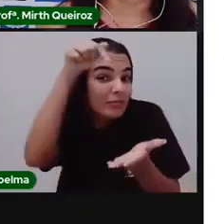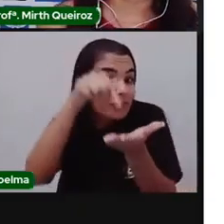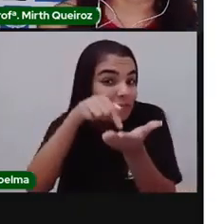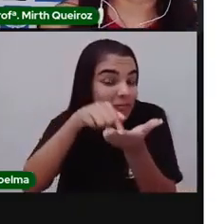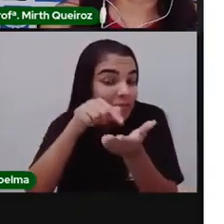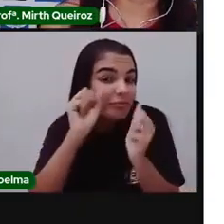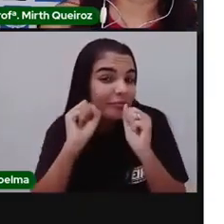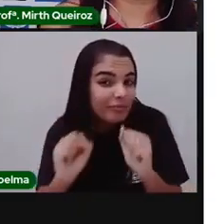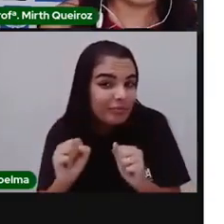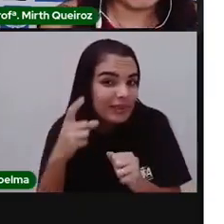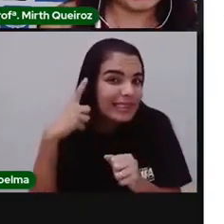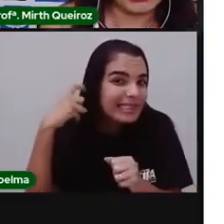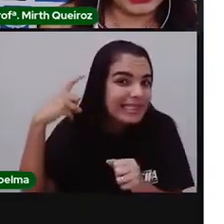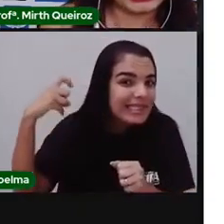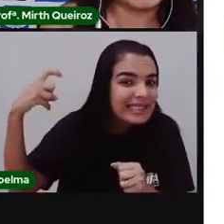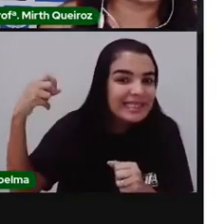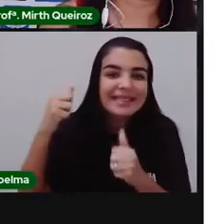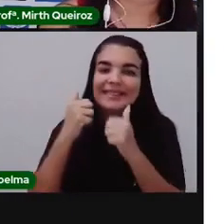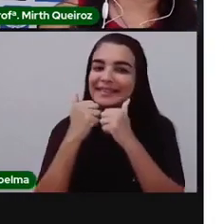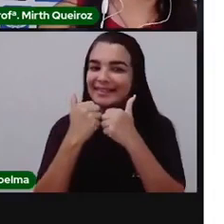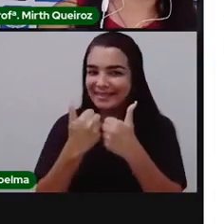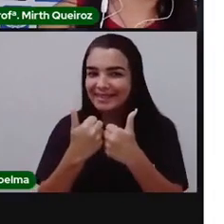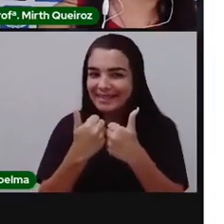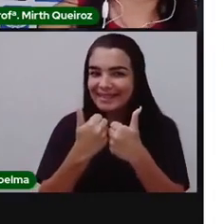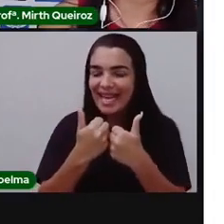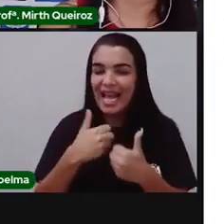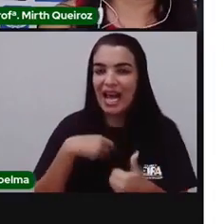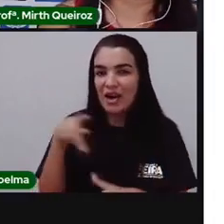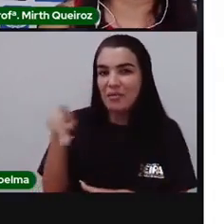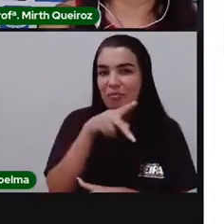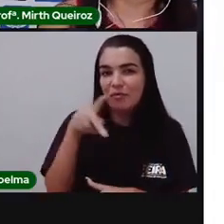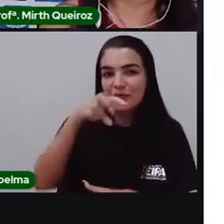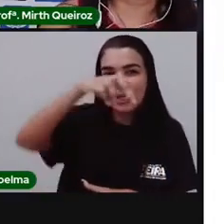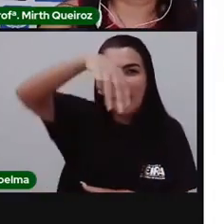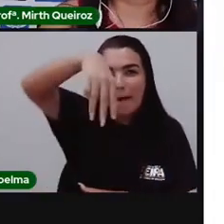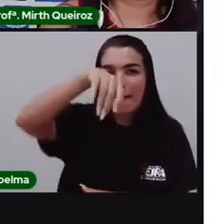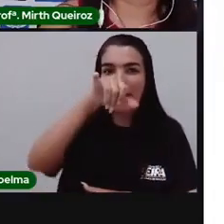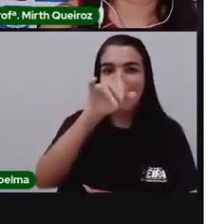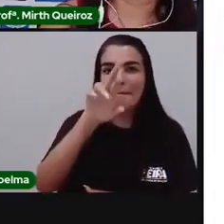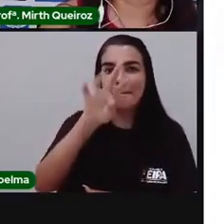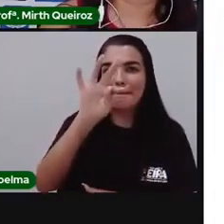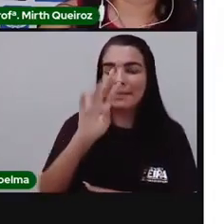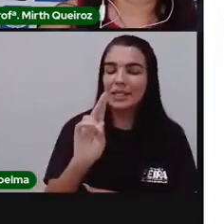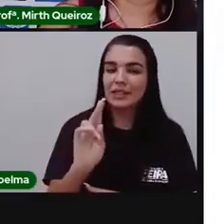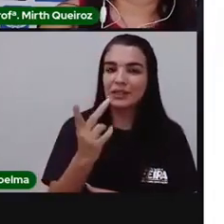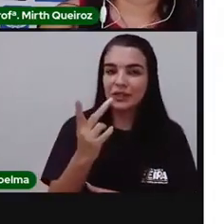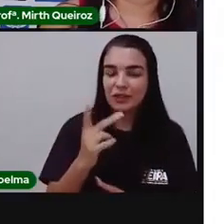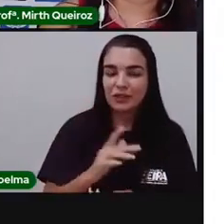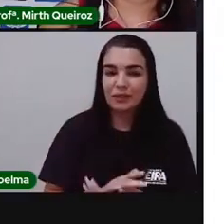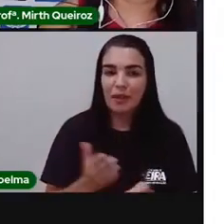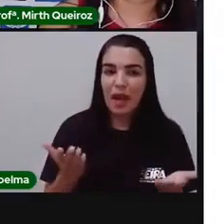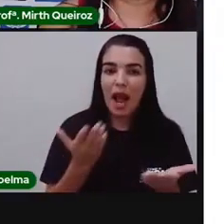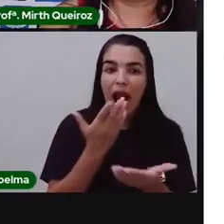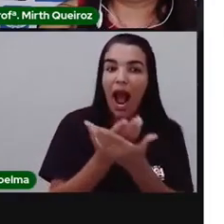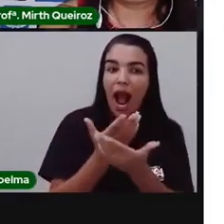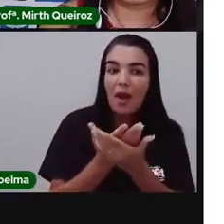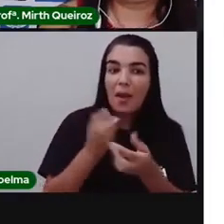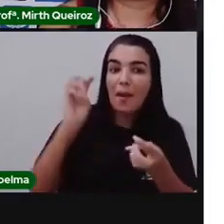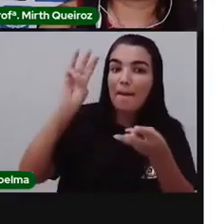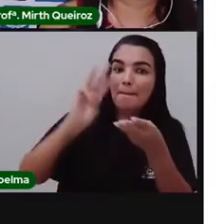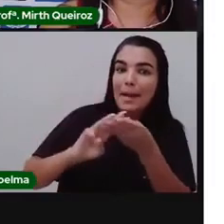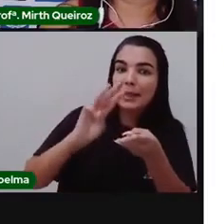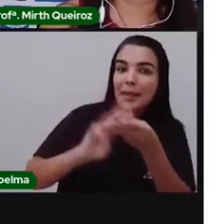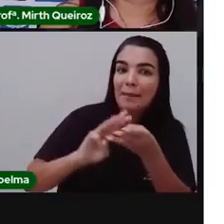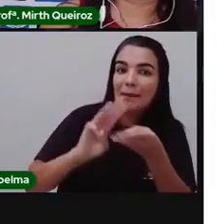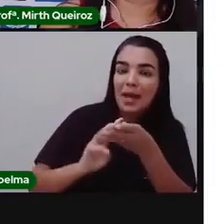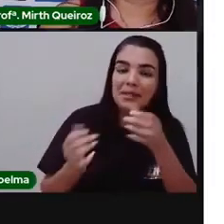canal e ative o sininho. Eu sou a professora Mirthi e hoje nós teremos aula de Matemática